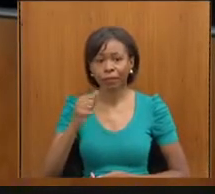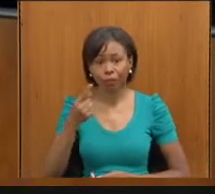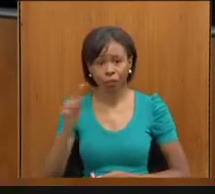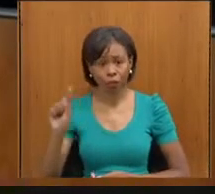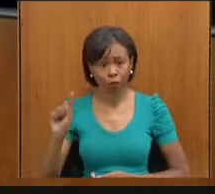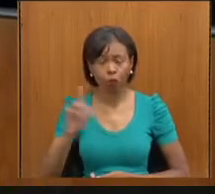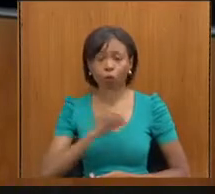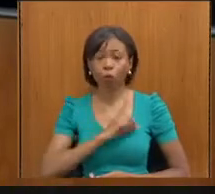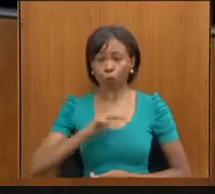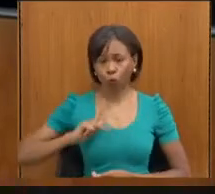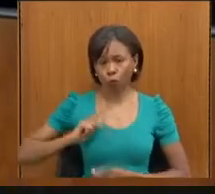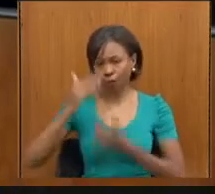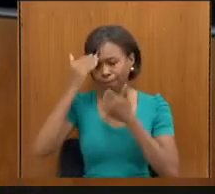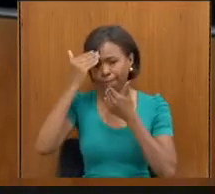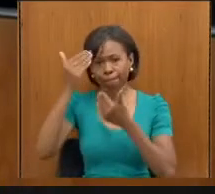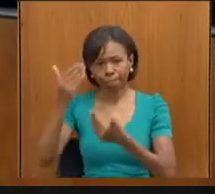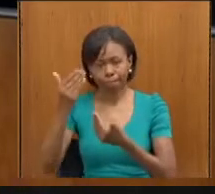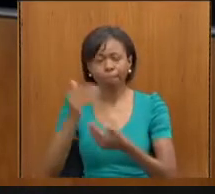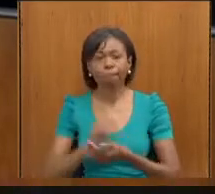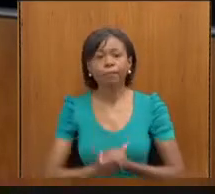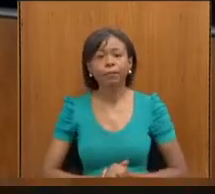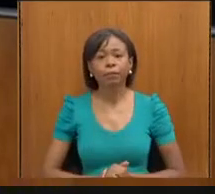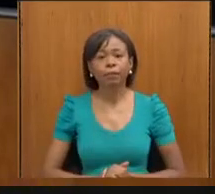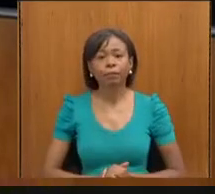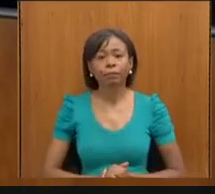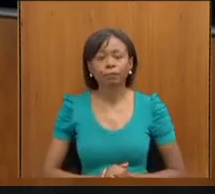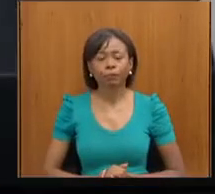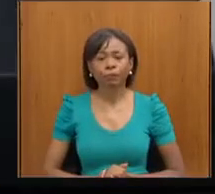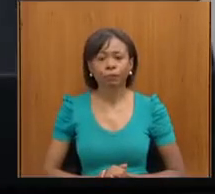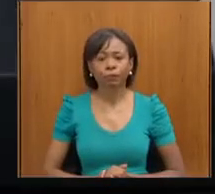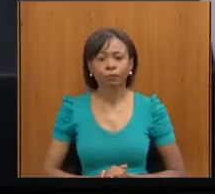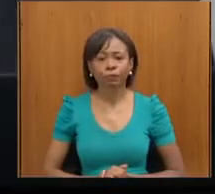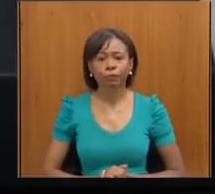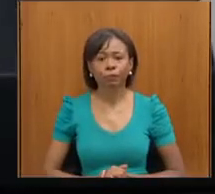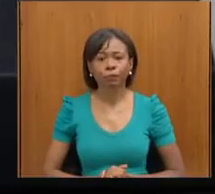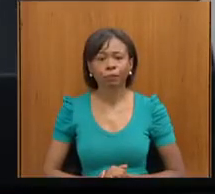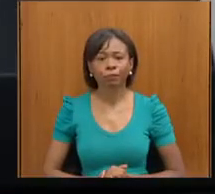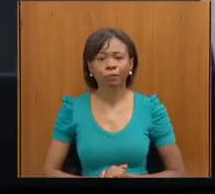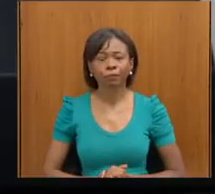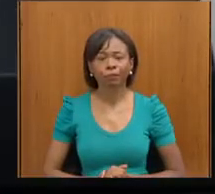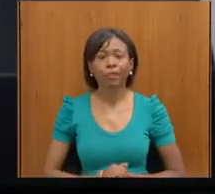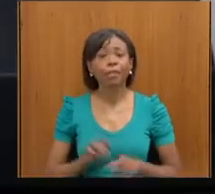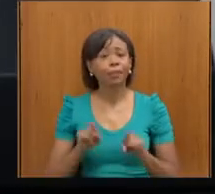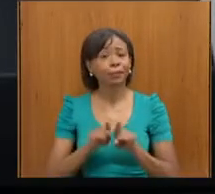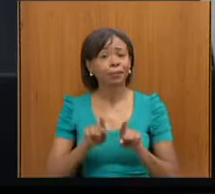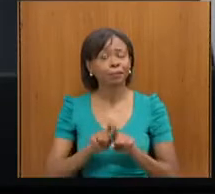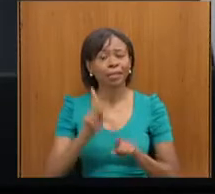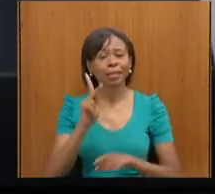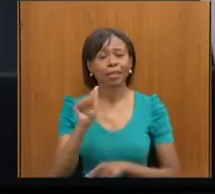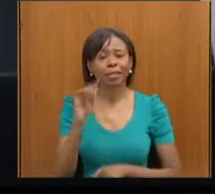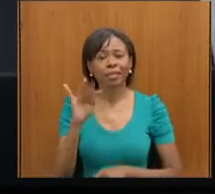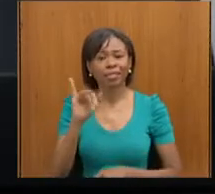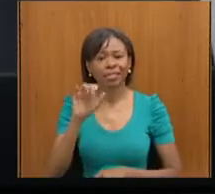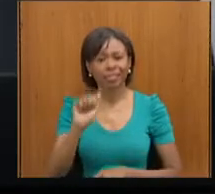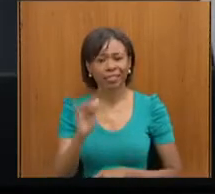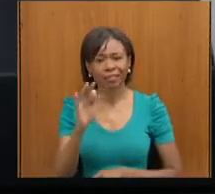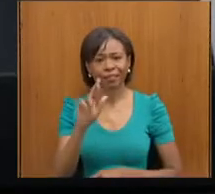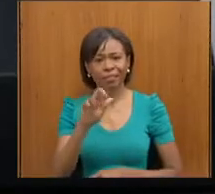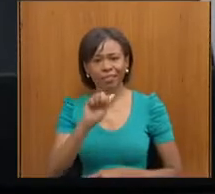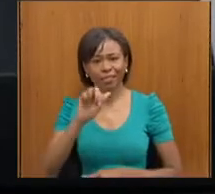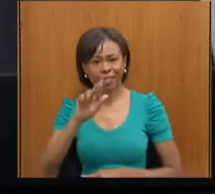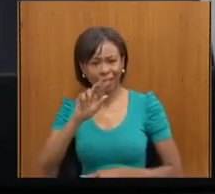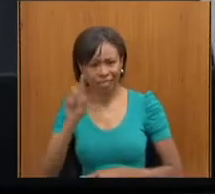Quero aqui também citar a presença da nossa amiga Kátia Ferraz, grande